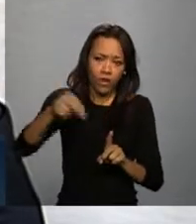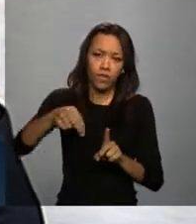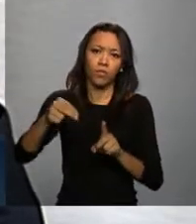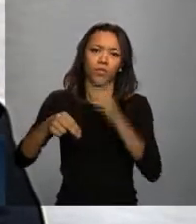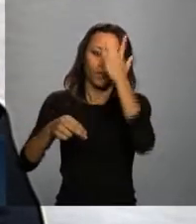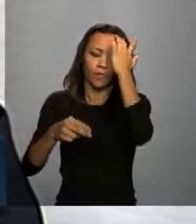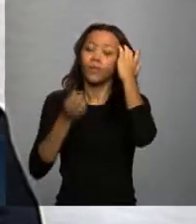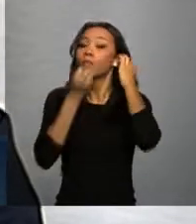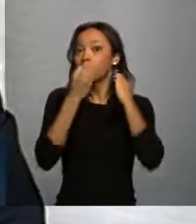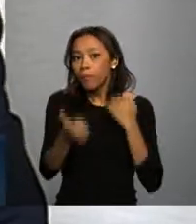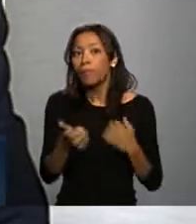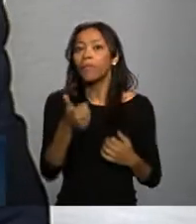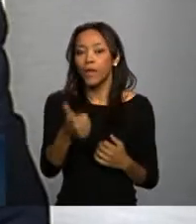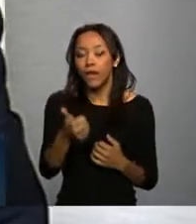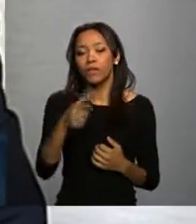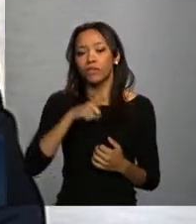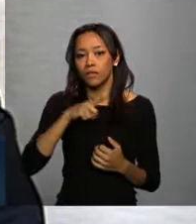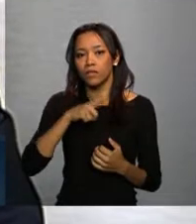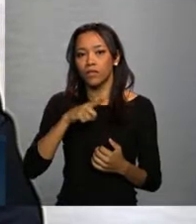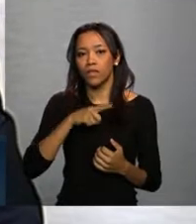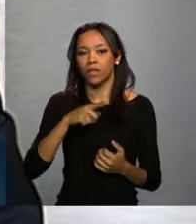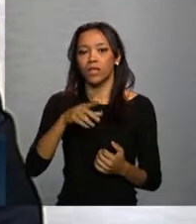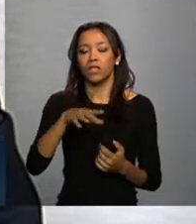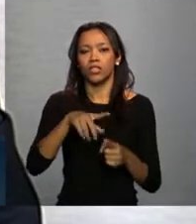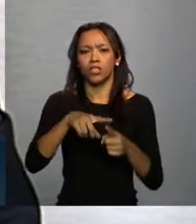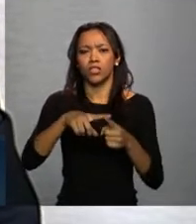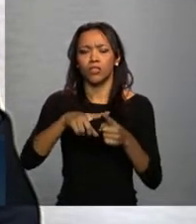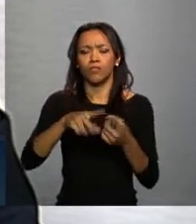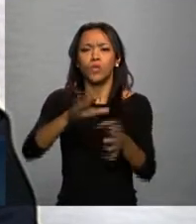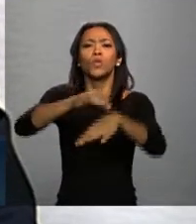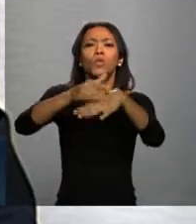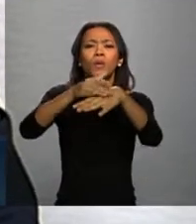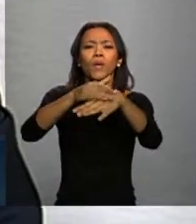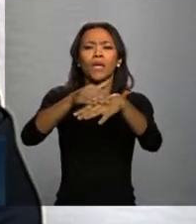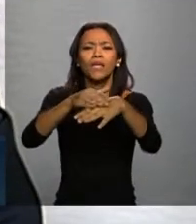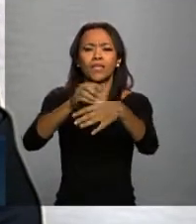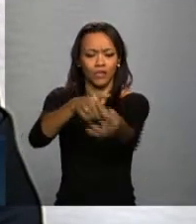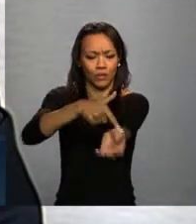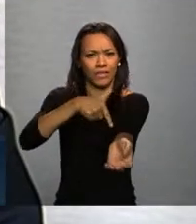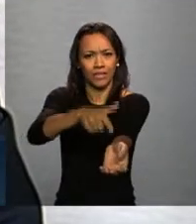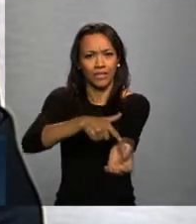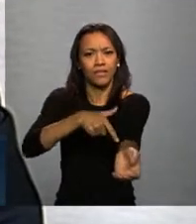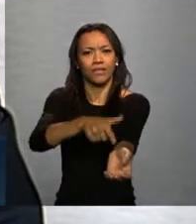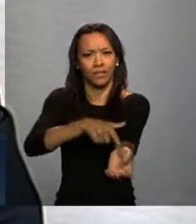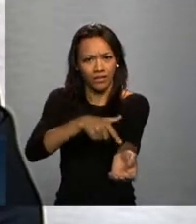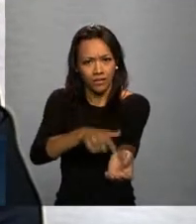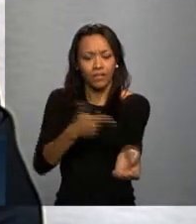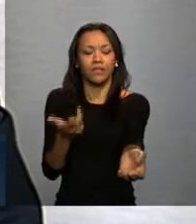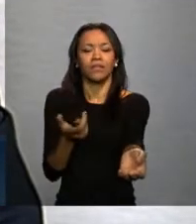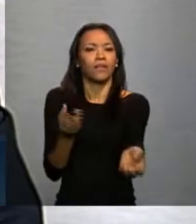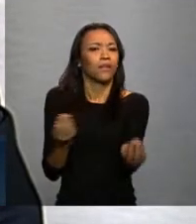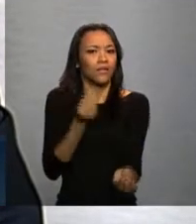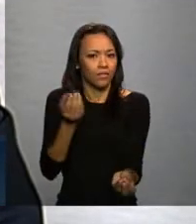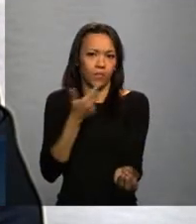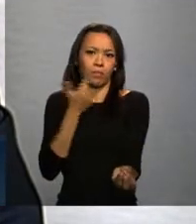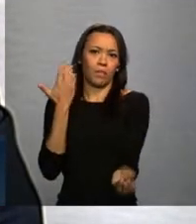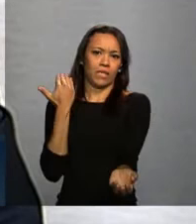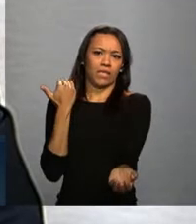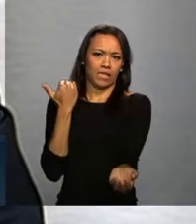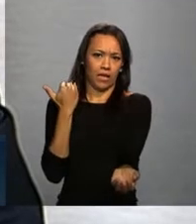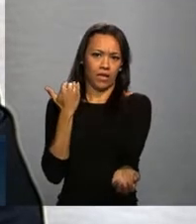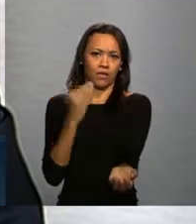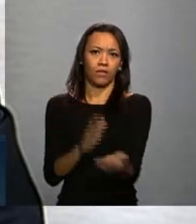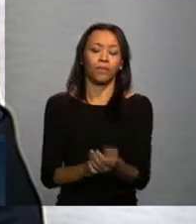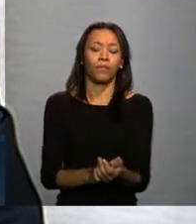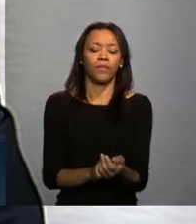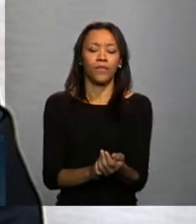está rodando bem. Eu tenho tido retornos inclusive da representação do movimento de pacientes de anemia fosforme, que